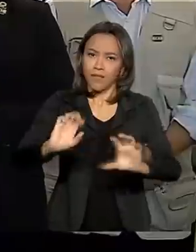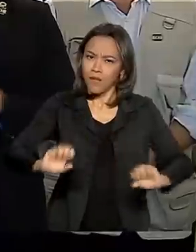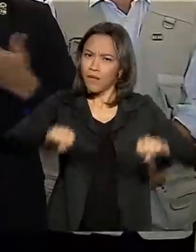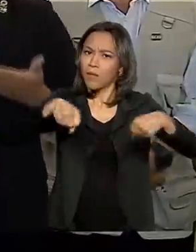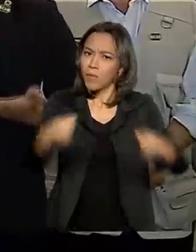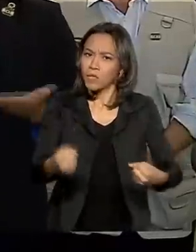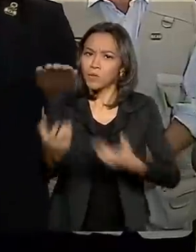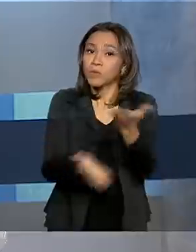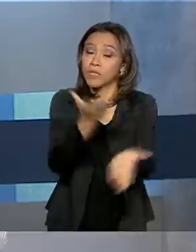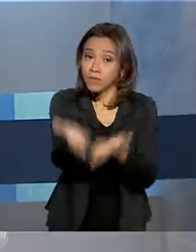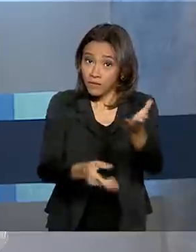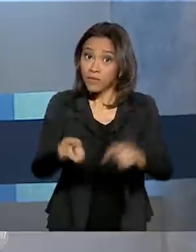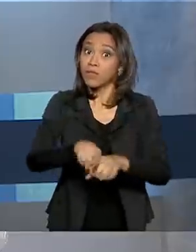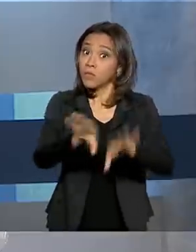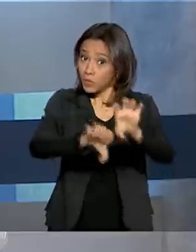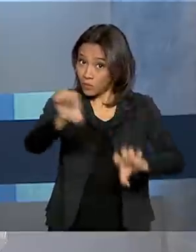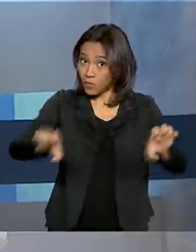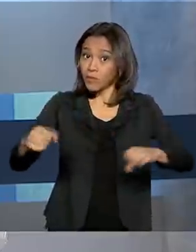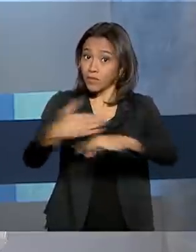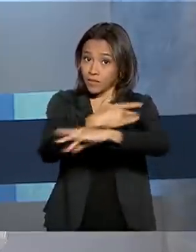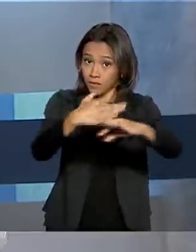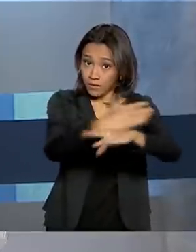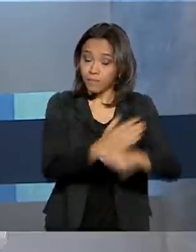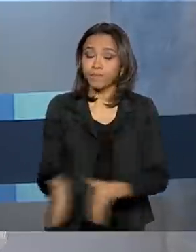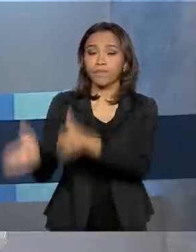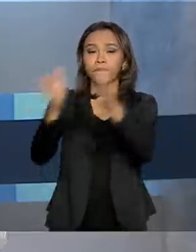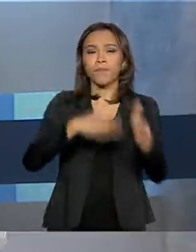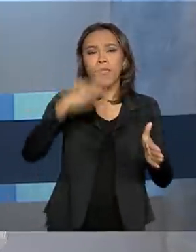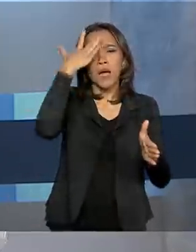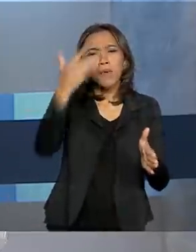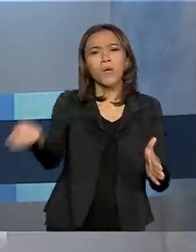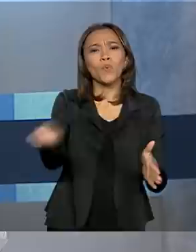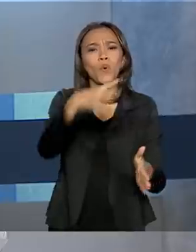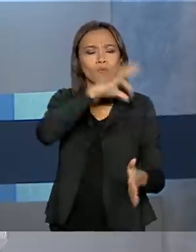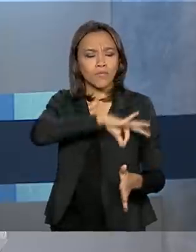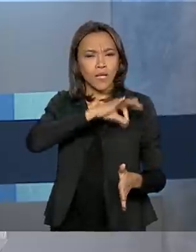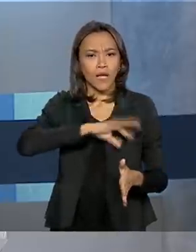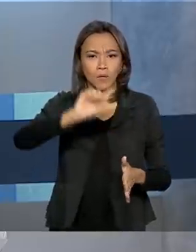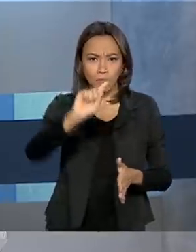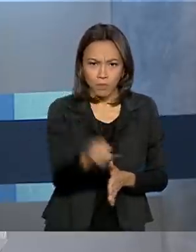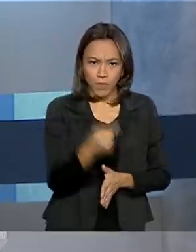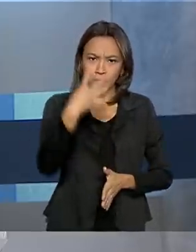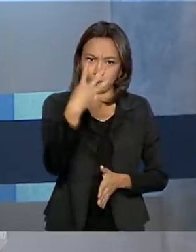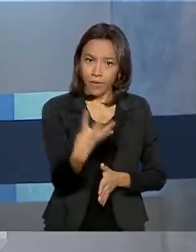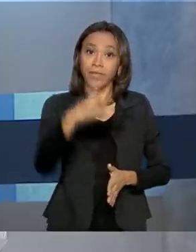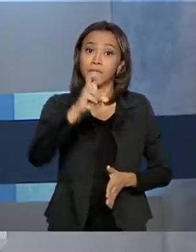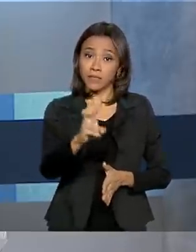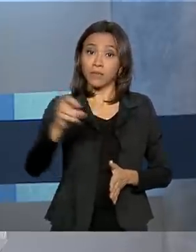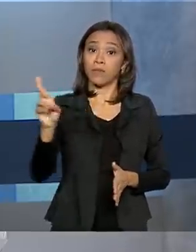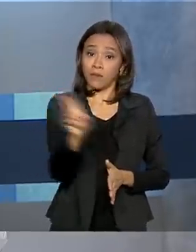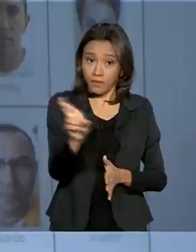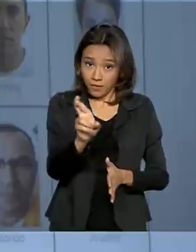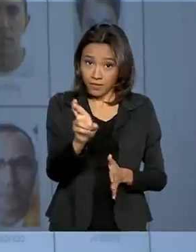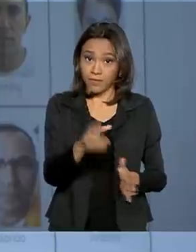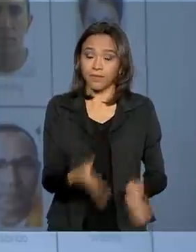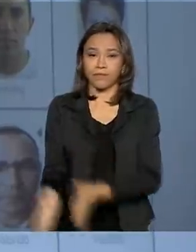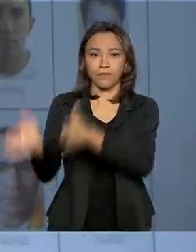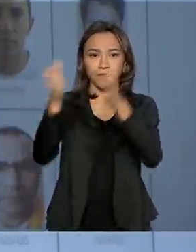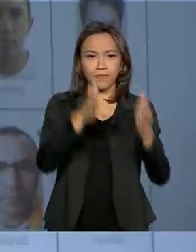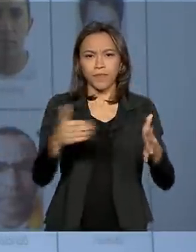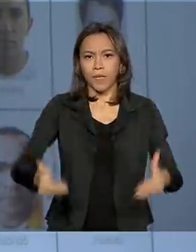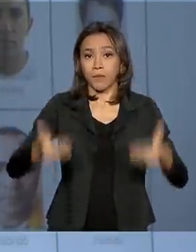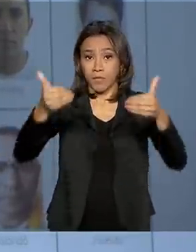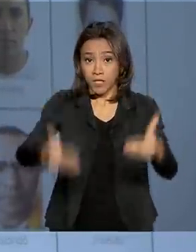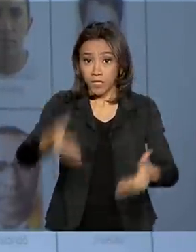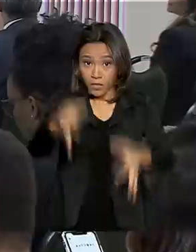serviços à população. Brasil. Começa a valer amanhã novo salário mínimo de mil e quarenta cinco reais. Ministério